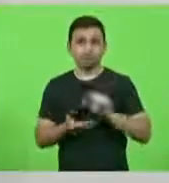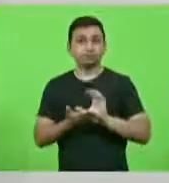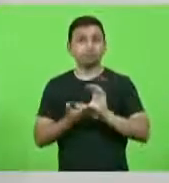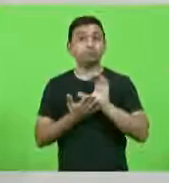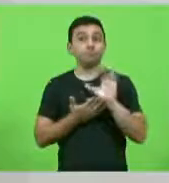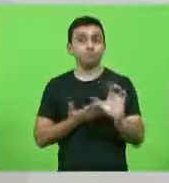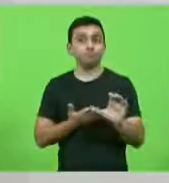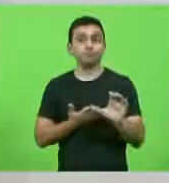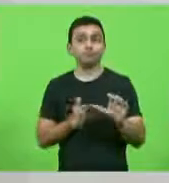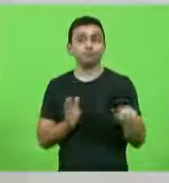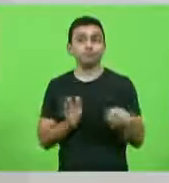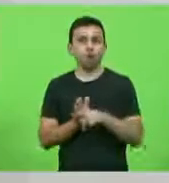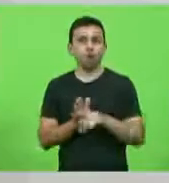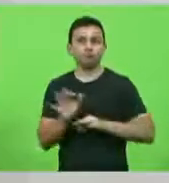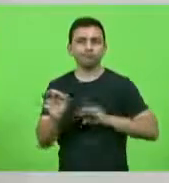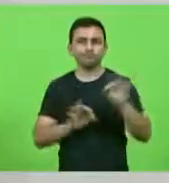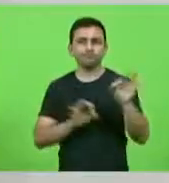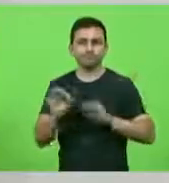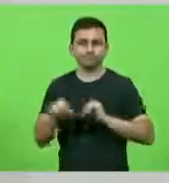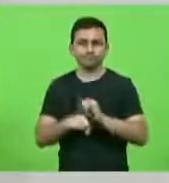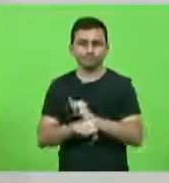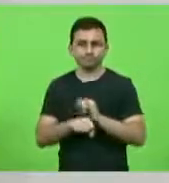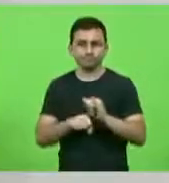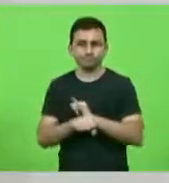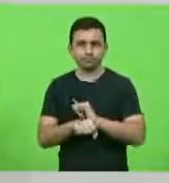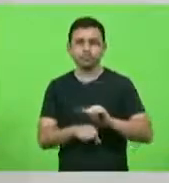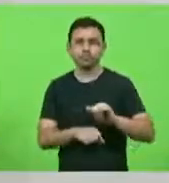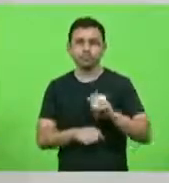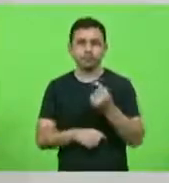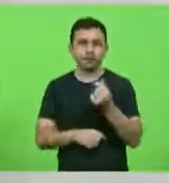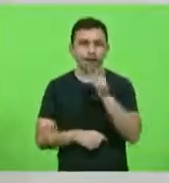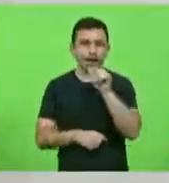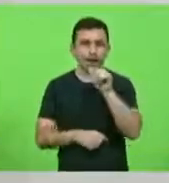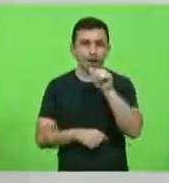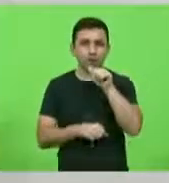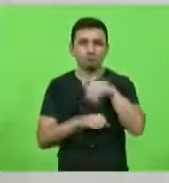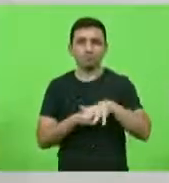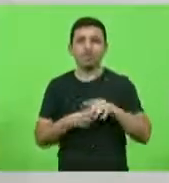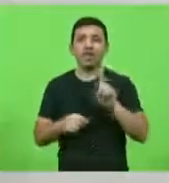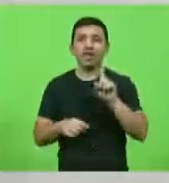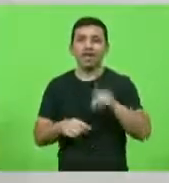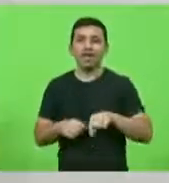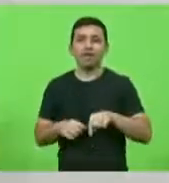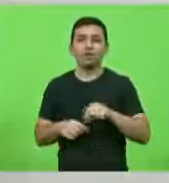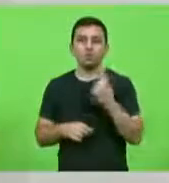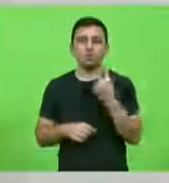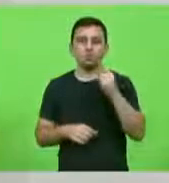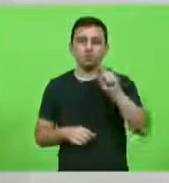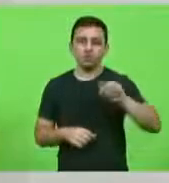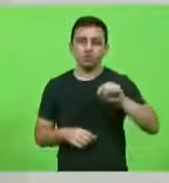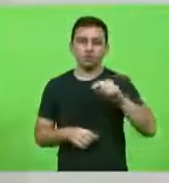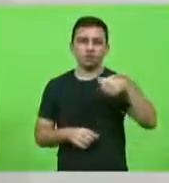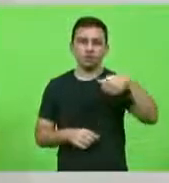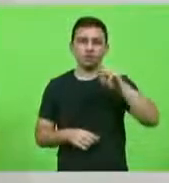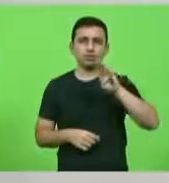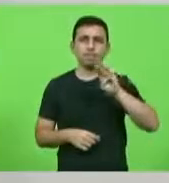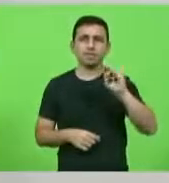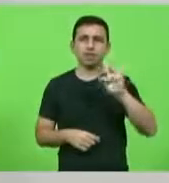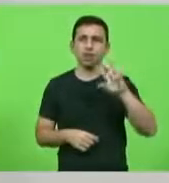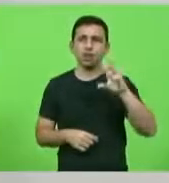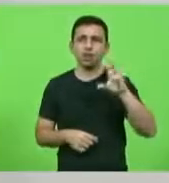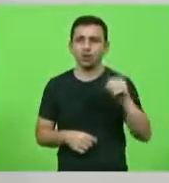em planejamento hídrico na ordem de R 1,7 bilhões.